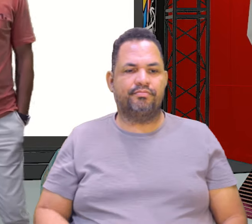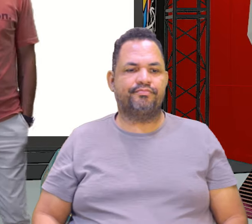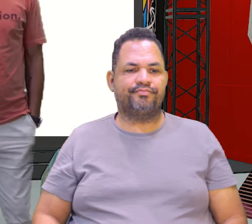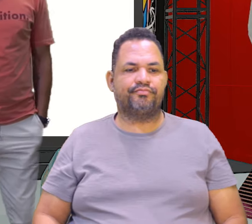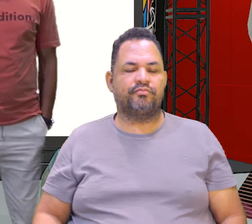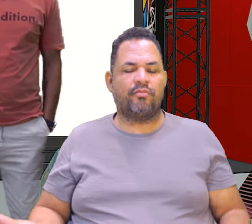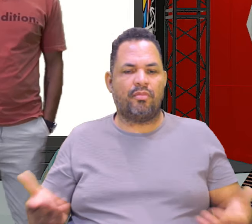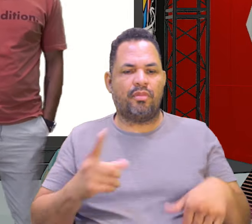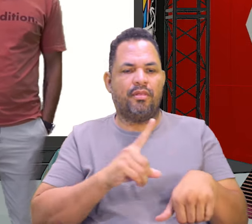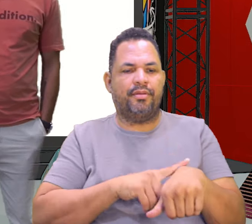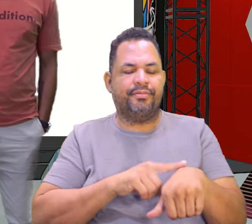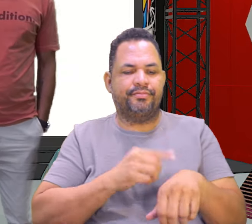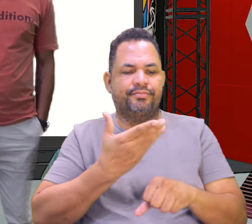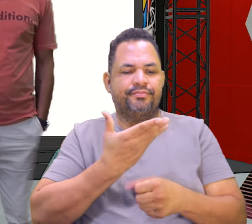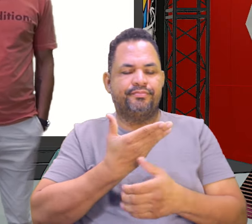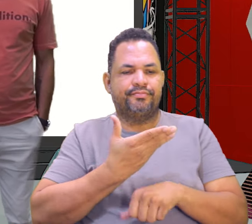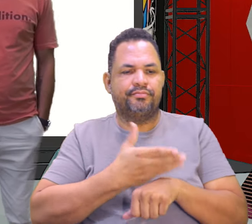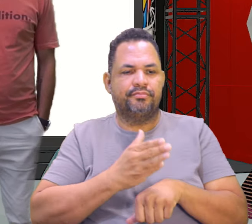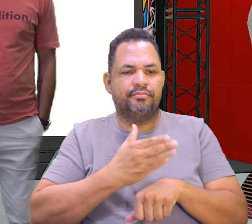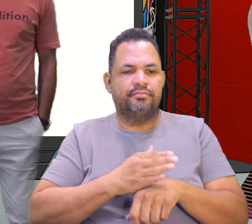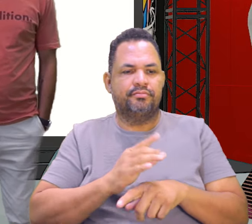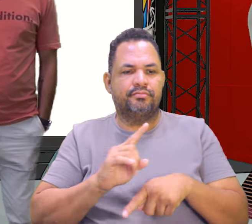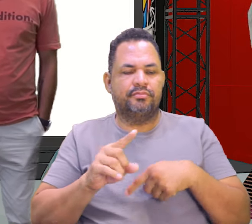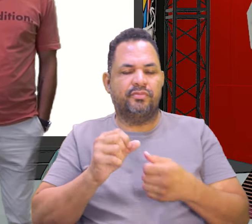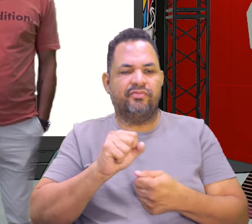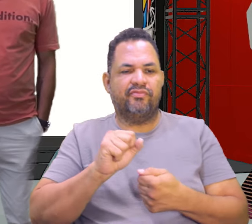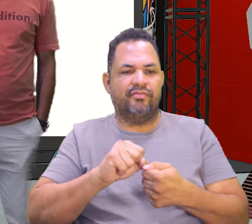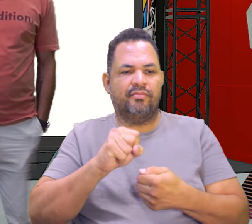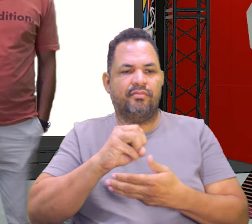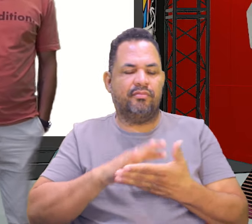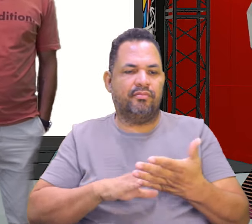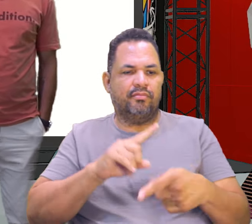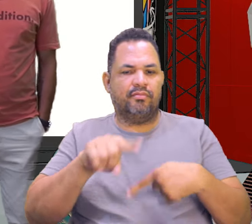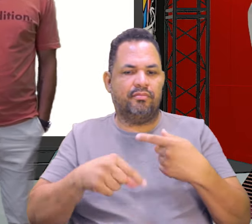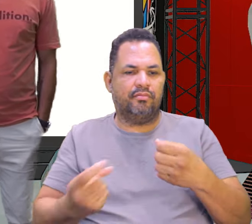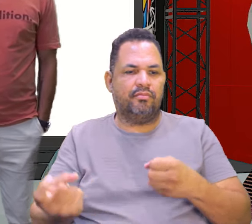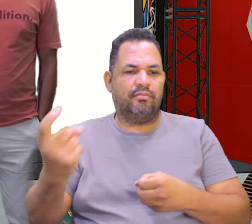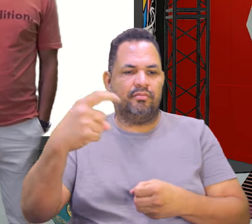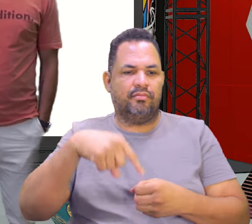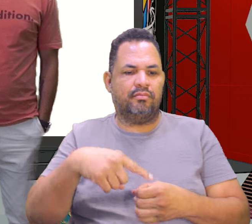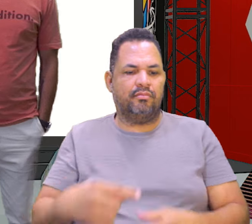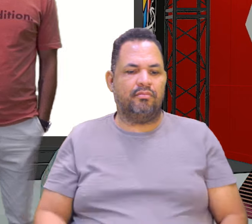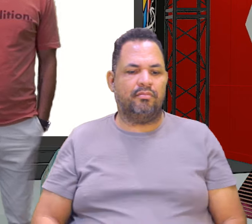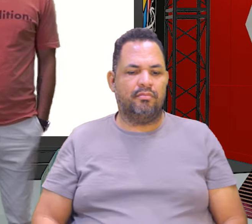é hora de praticar. com vocês? Então, vamos lá às atividades de sala. E já, já a gente volta.